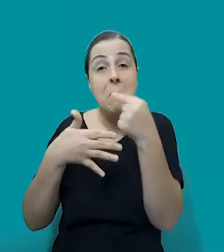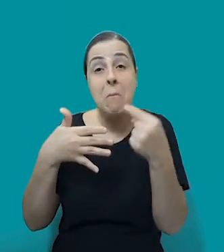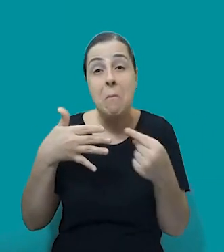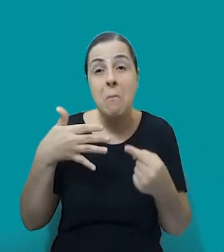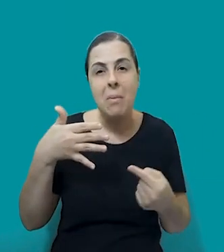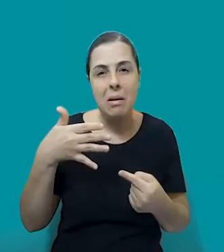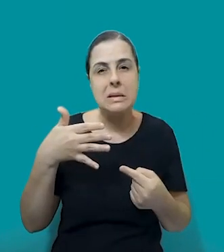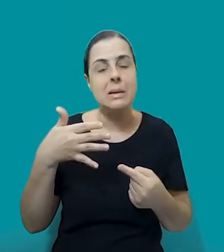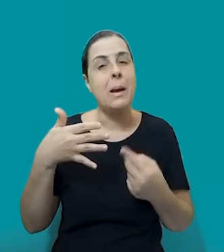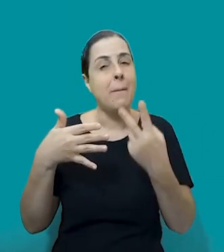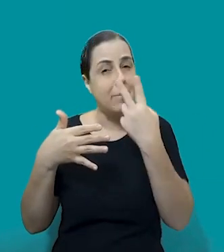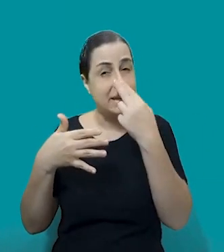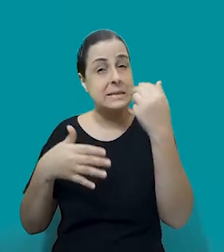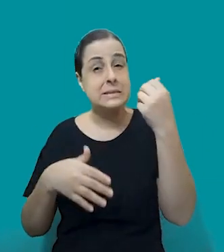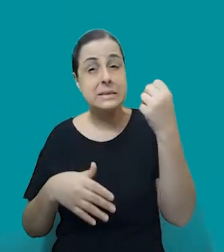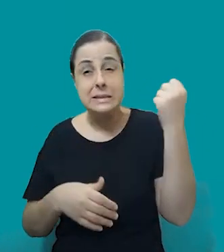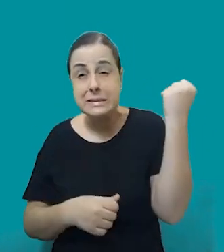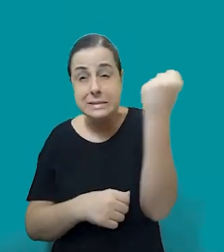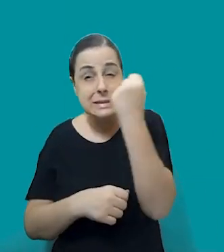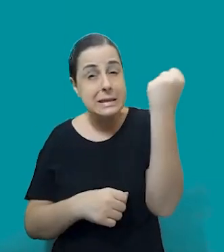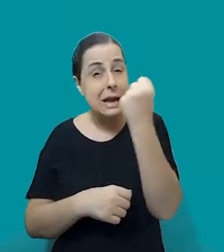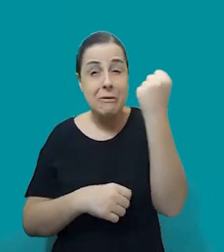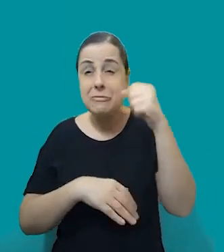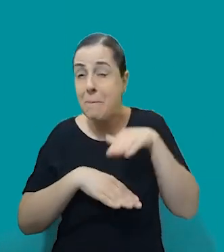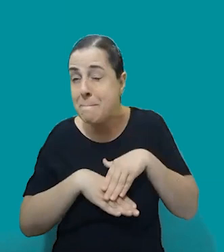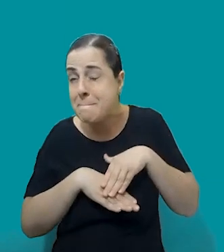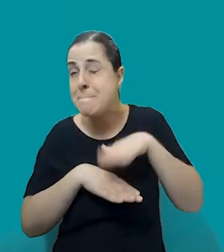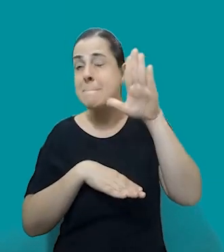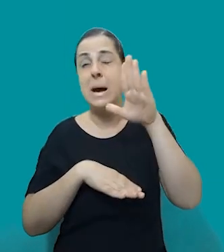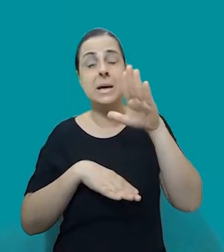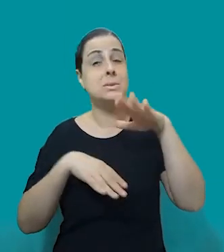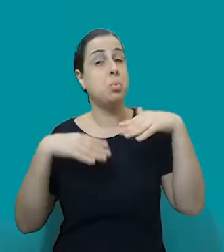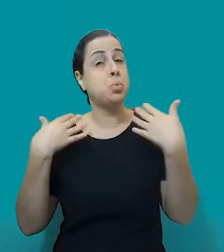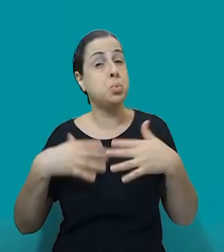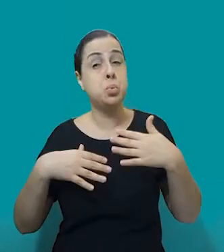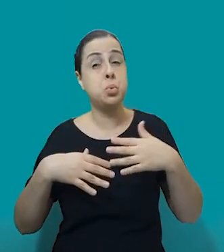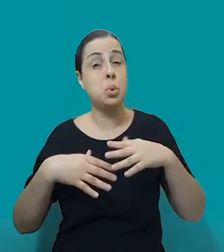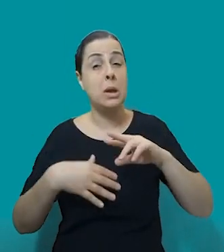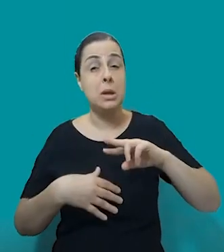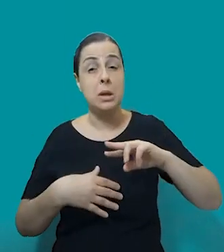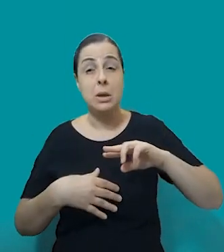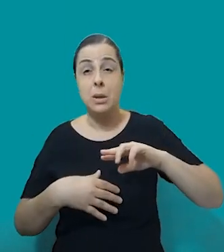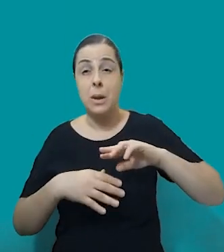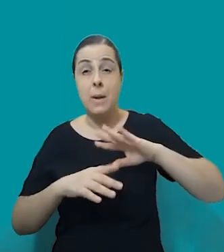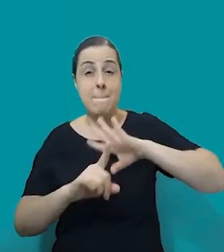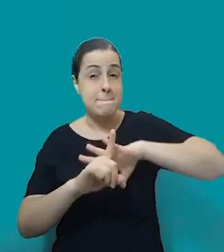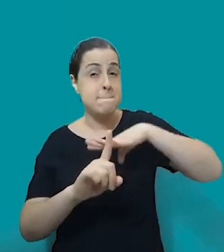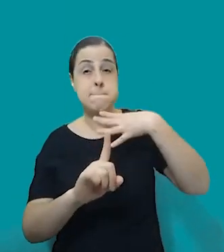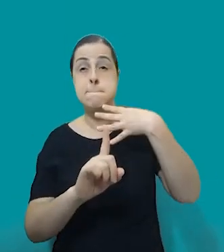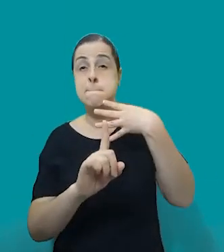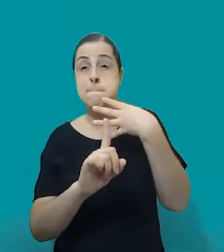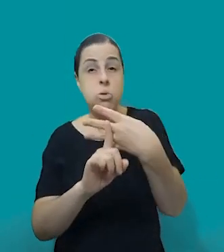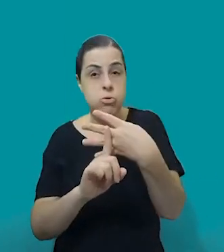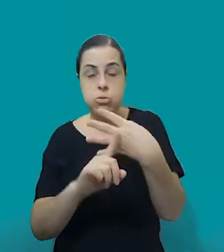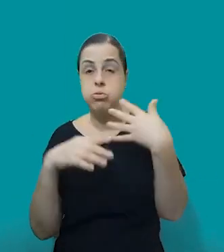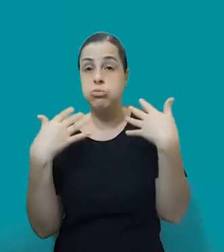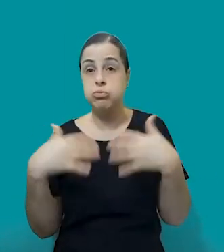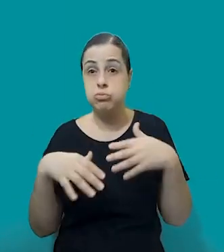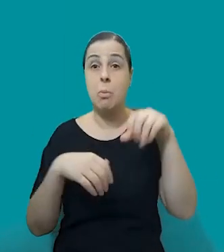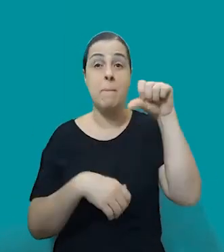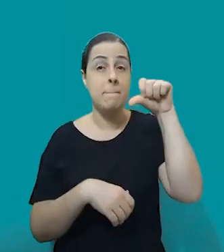questões, elas são agravadas exponencialmente, né? Então, esse papo aqui tem o intuito da gente